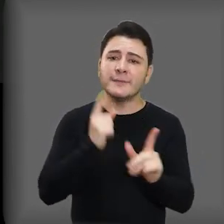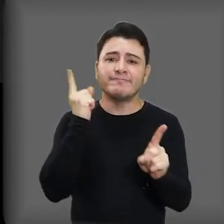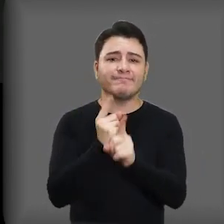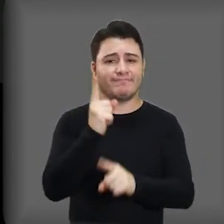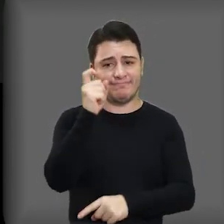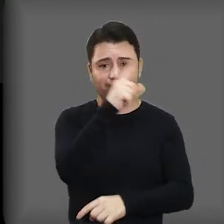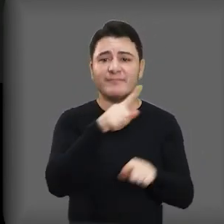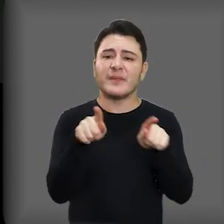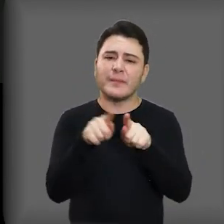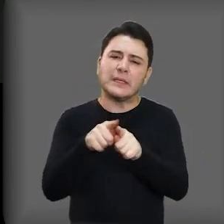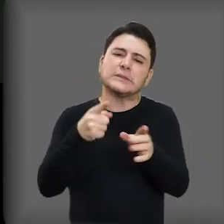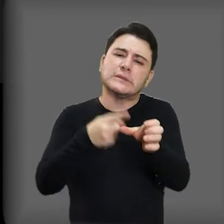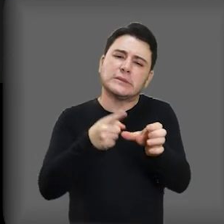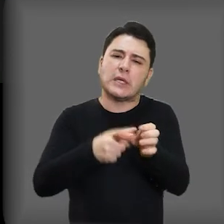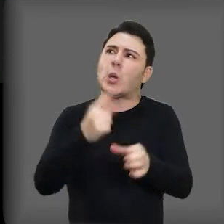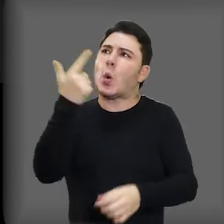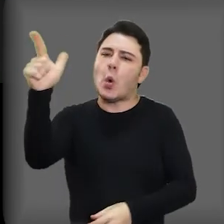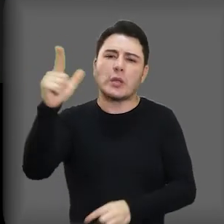outros nomes.